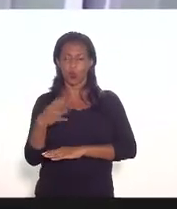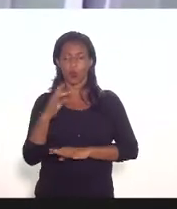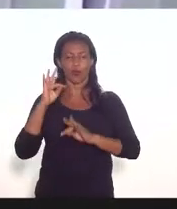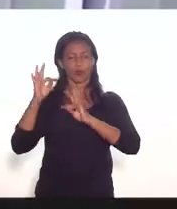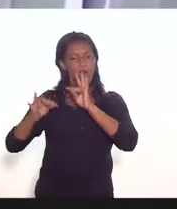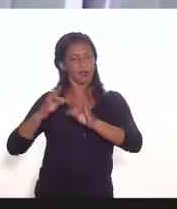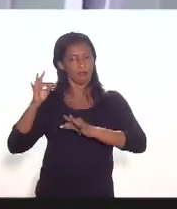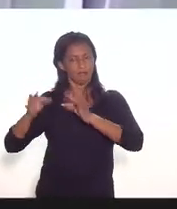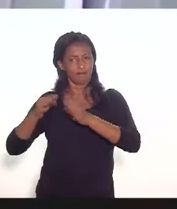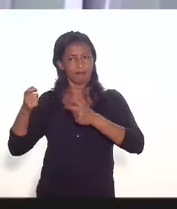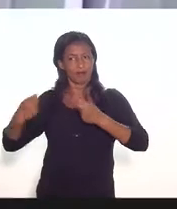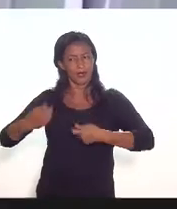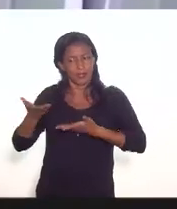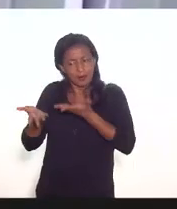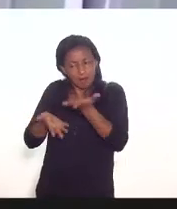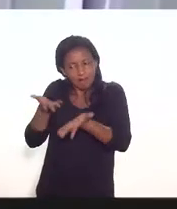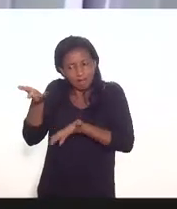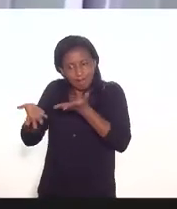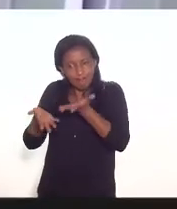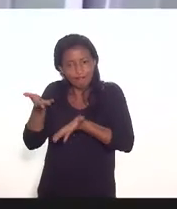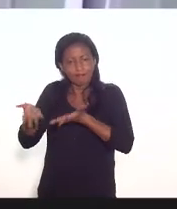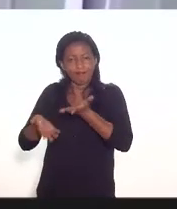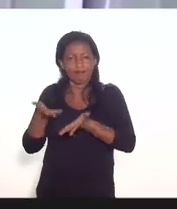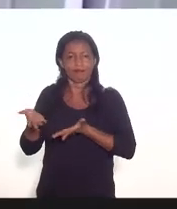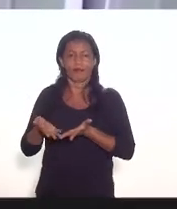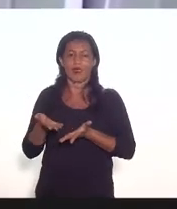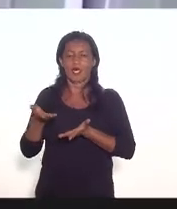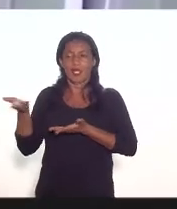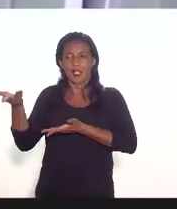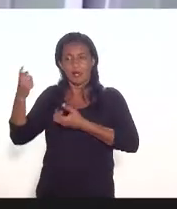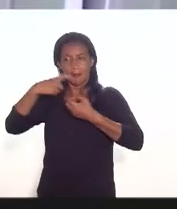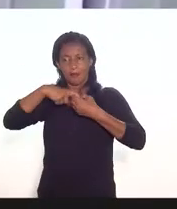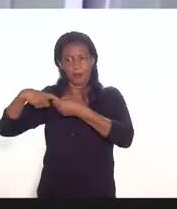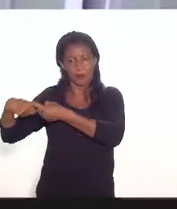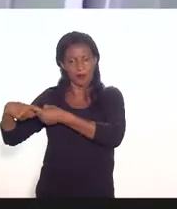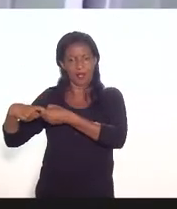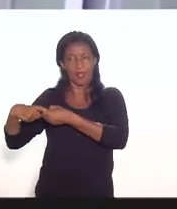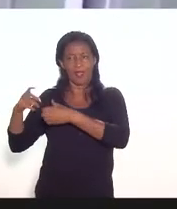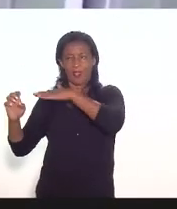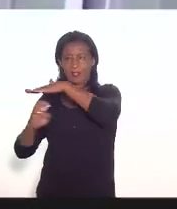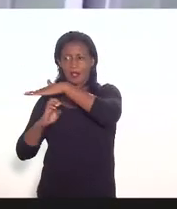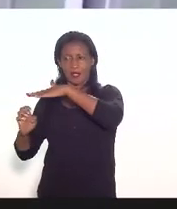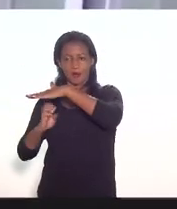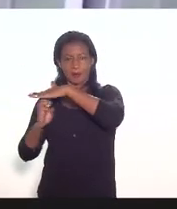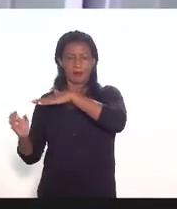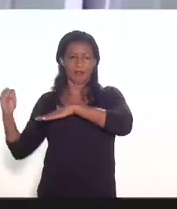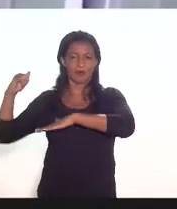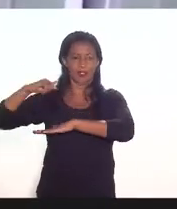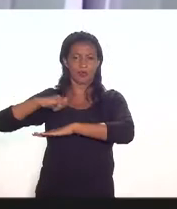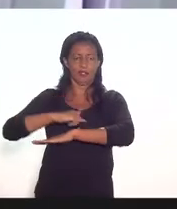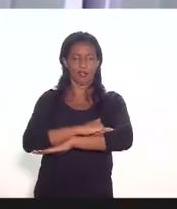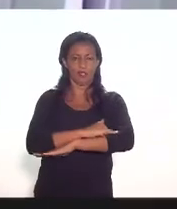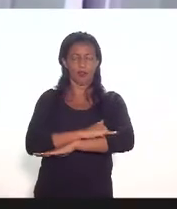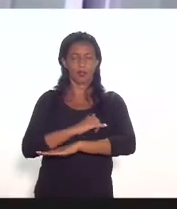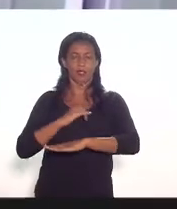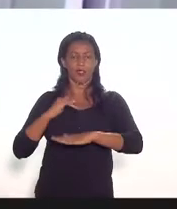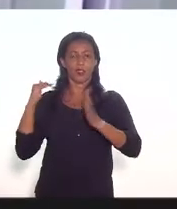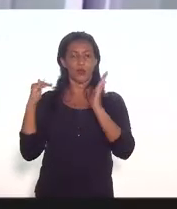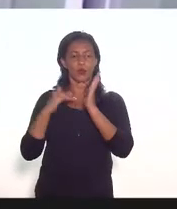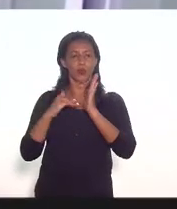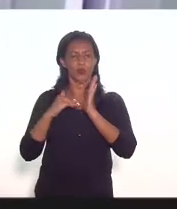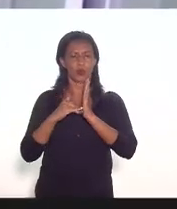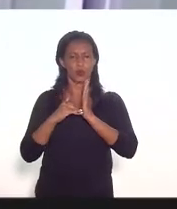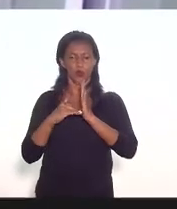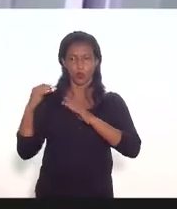em relação a essa matéria e alcançar também essa forma de parceria comercial entre as empresas de aviação e por último ainda no meu tempo